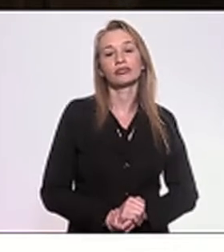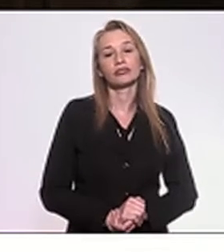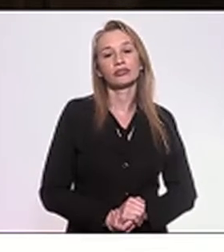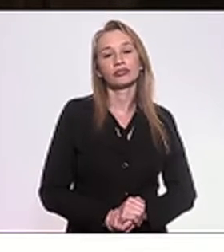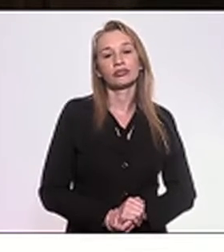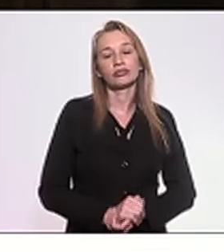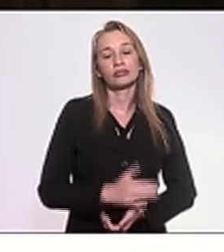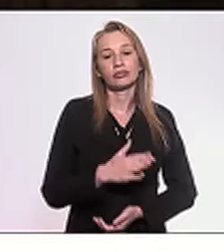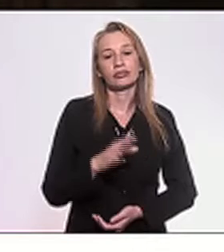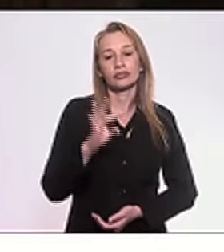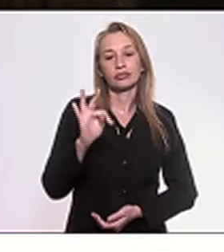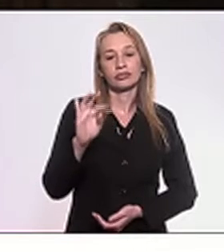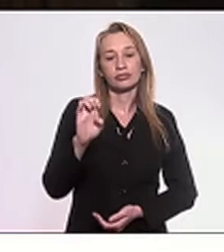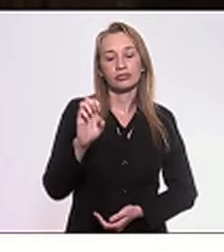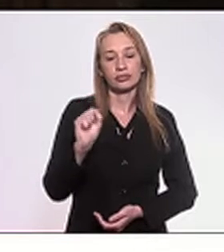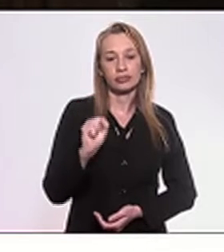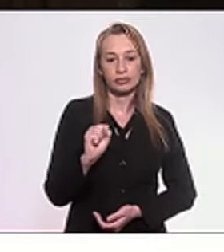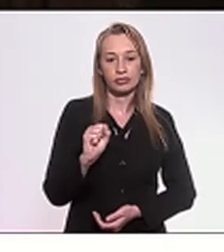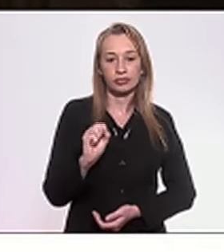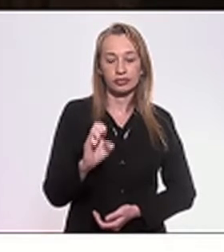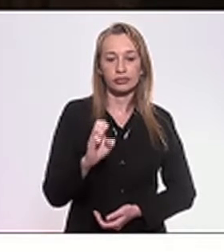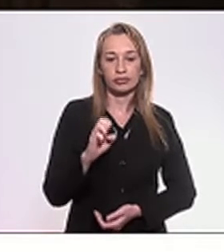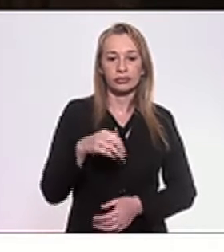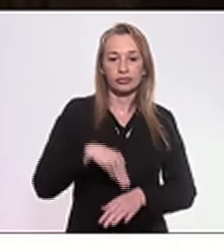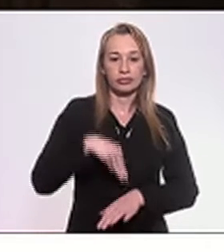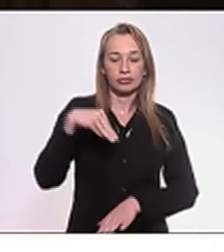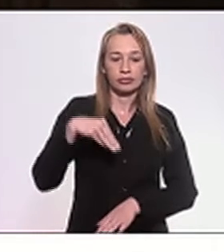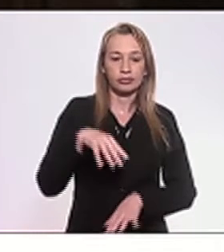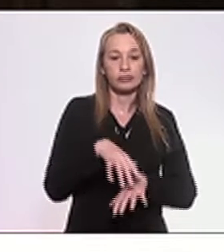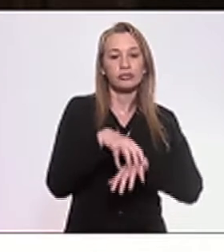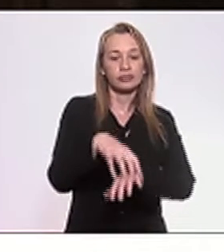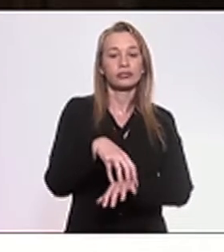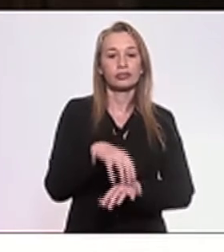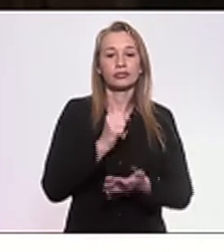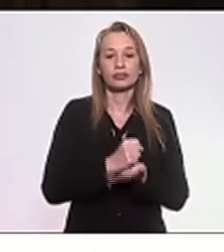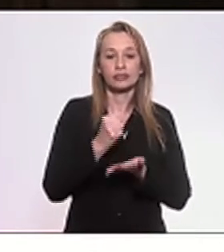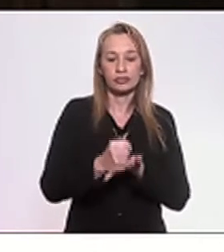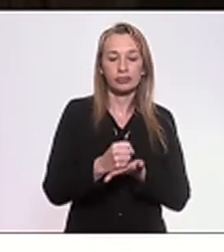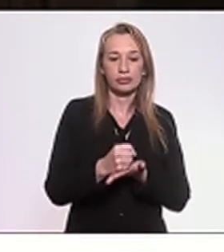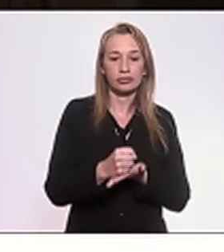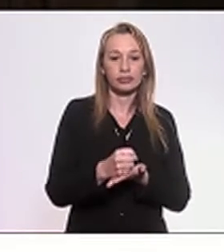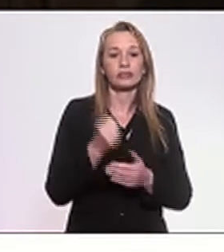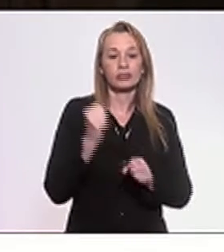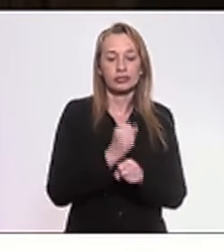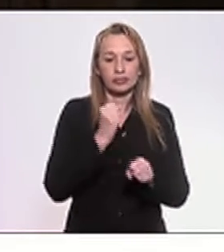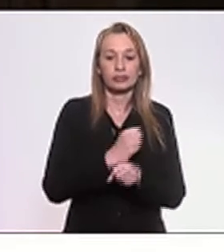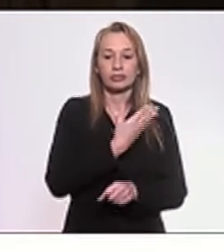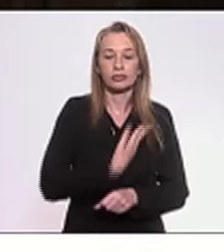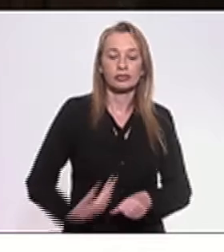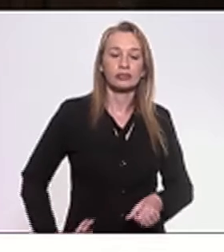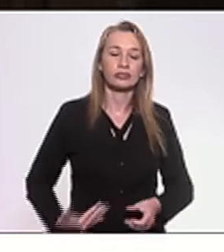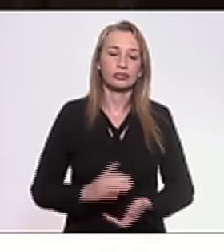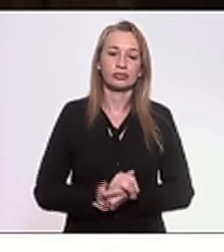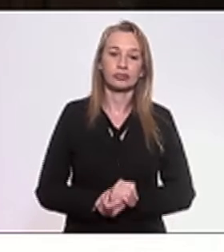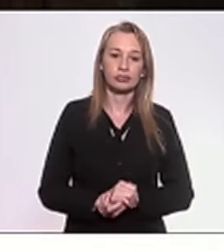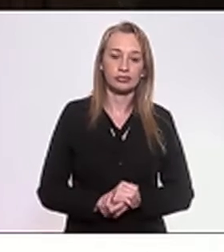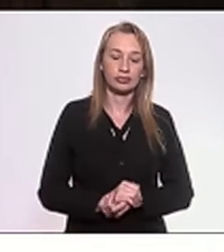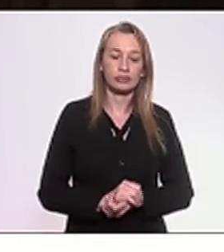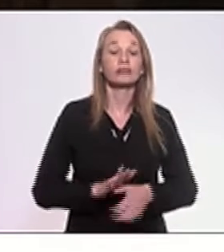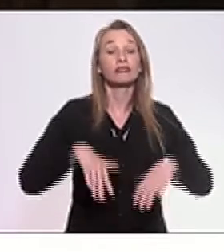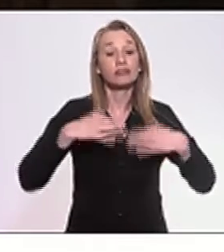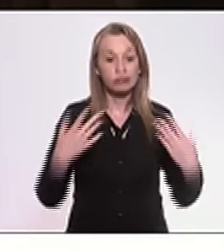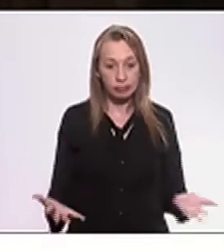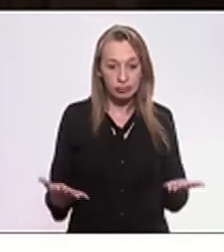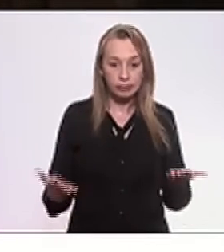mestrada de transporte foi sobre contratos de concessão de obras públicas. Então,